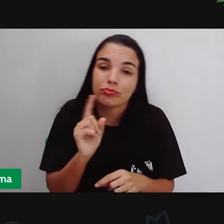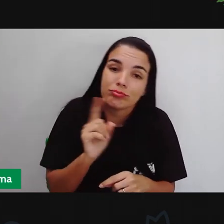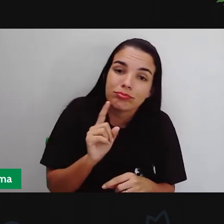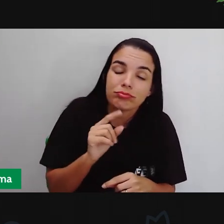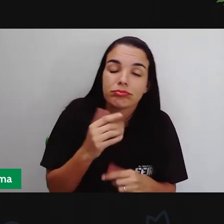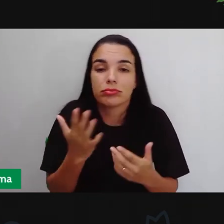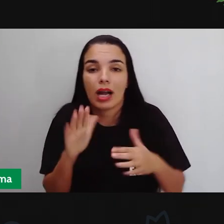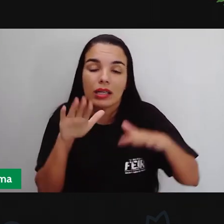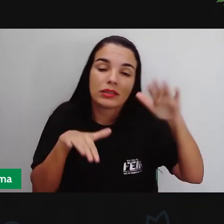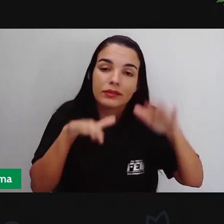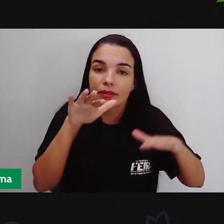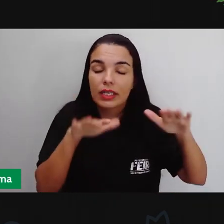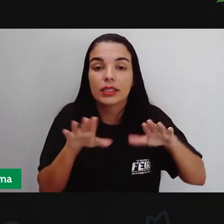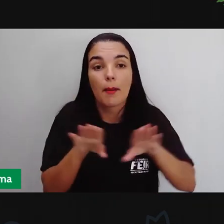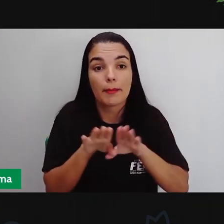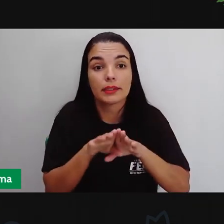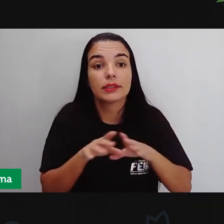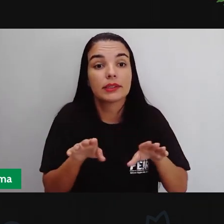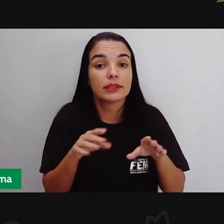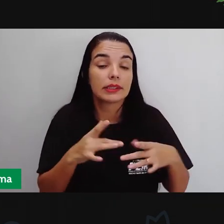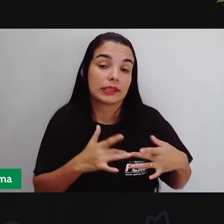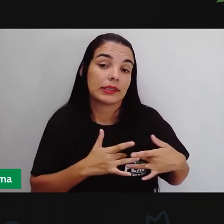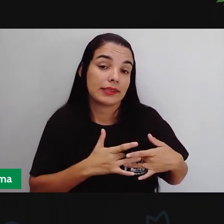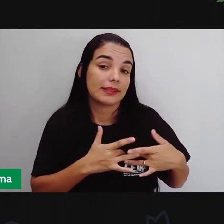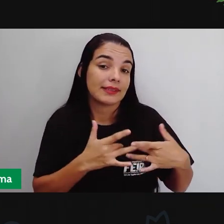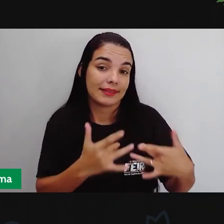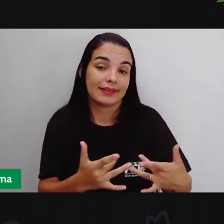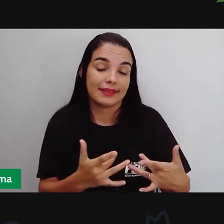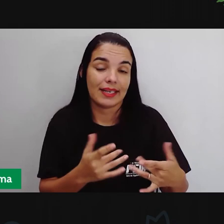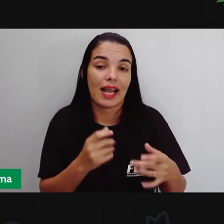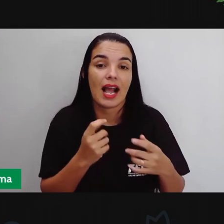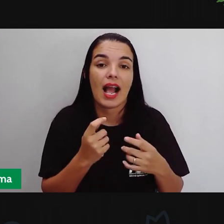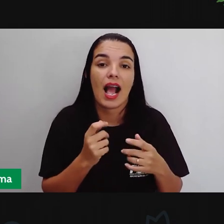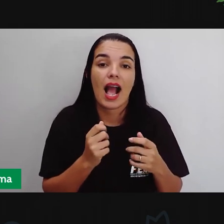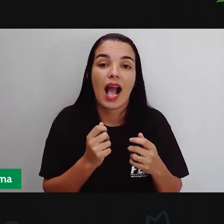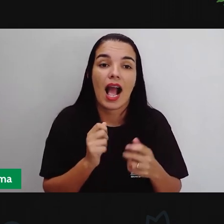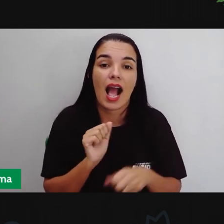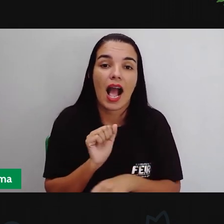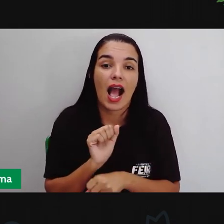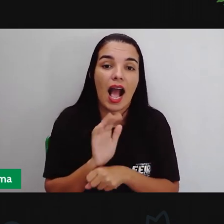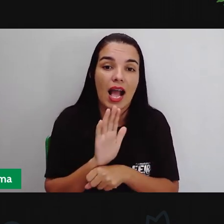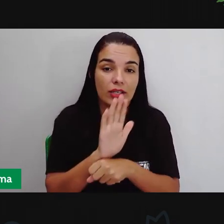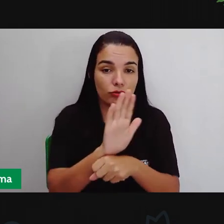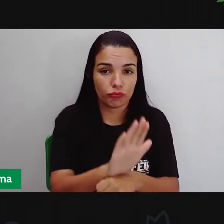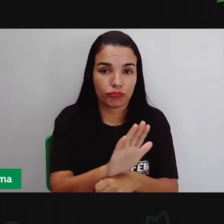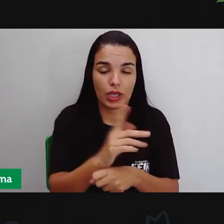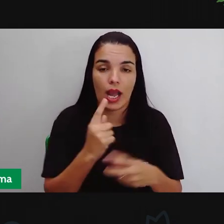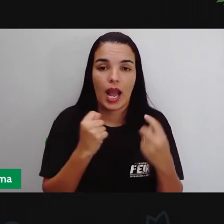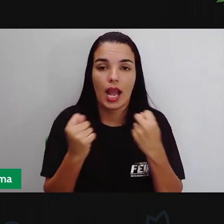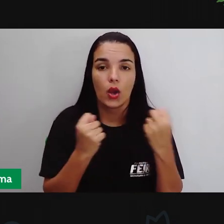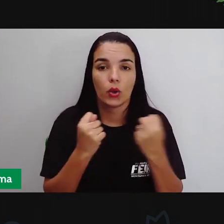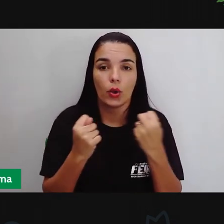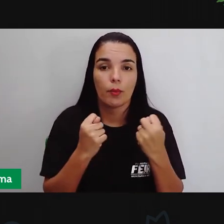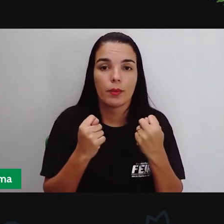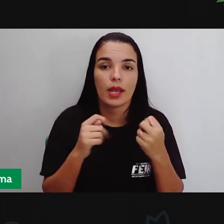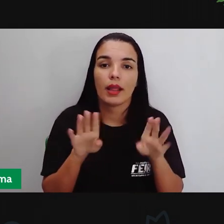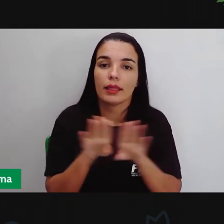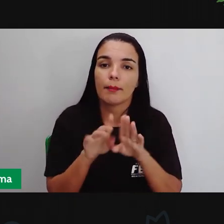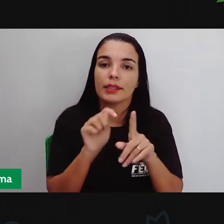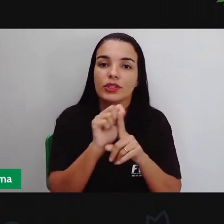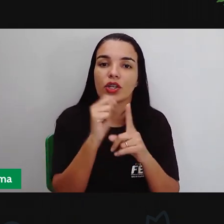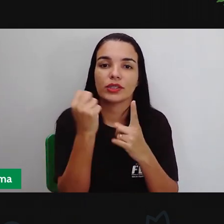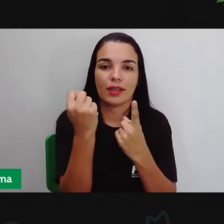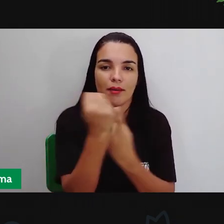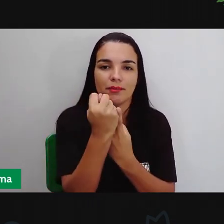e contribuem aí também para a economia do nosso país e para essa parte social também, certo?